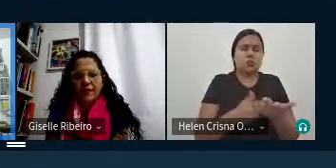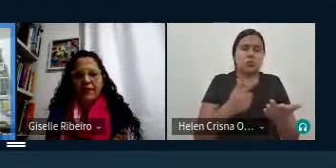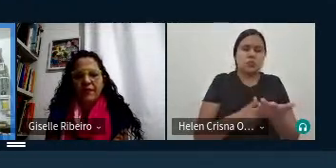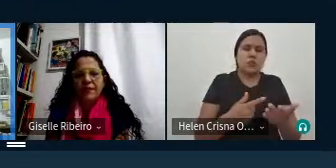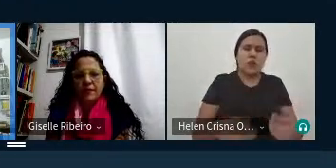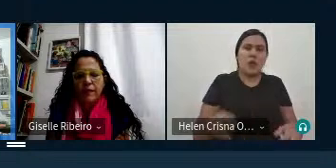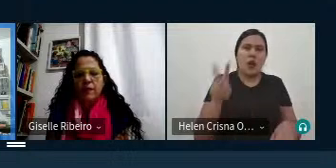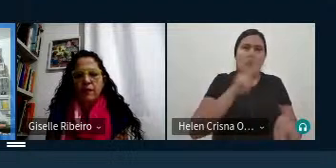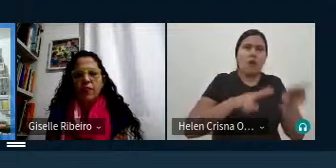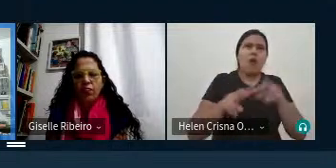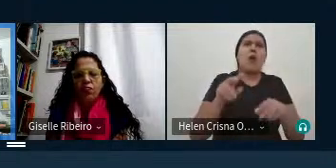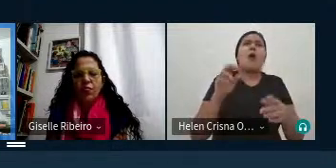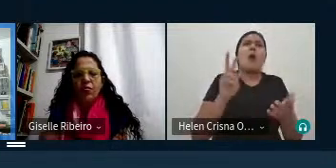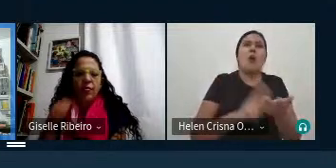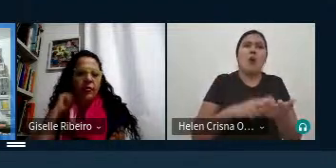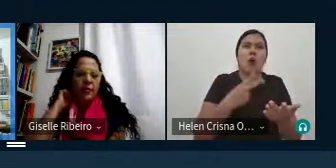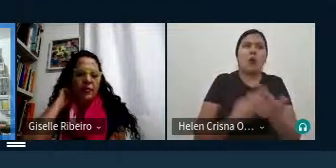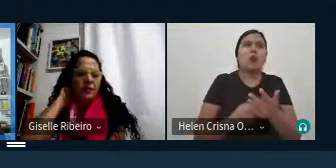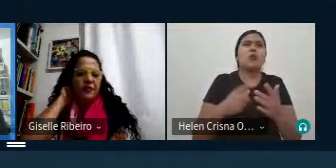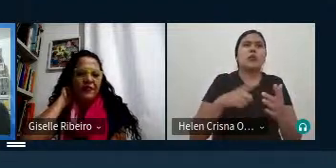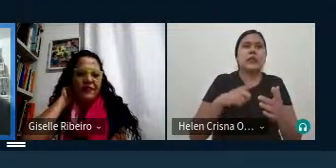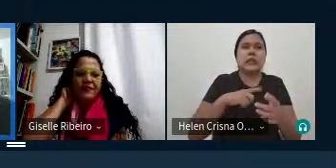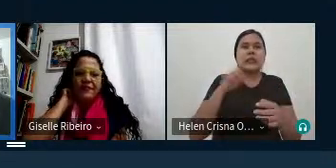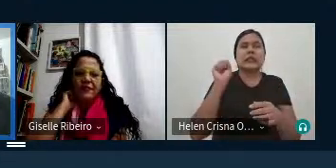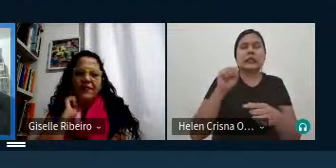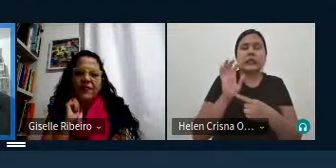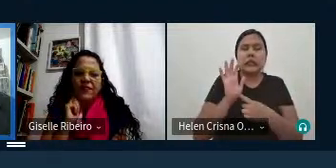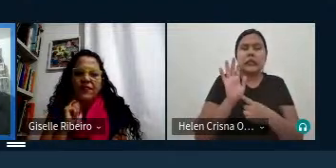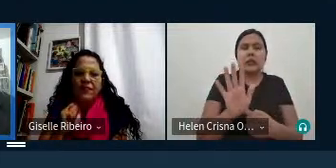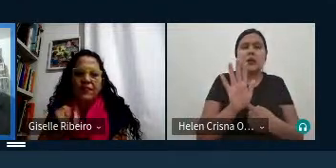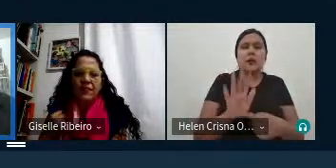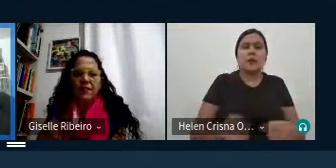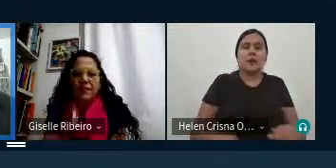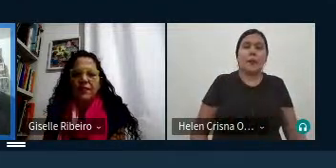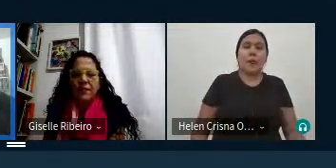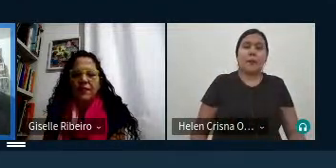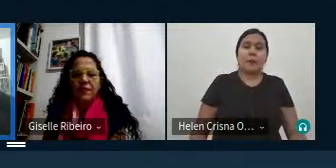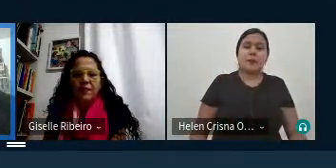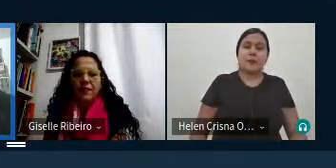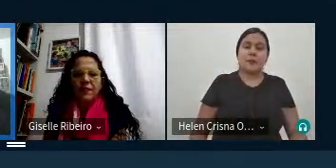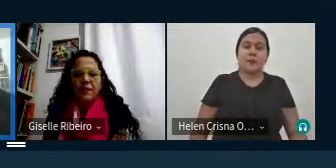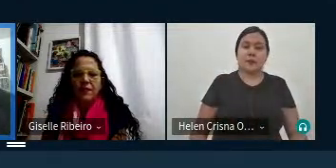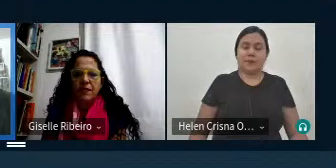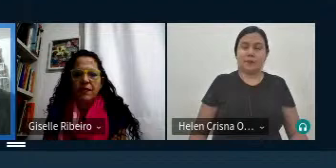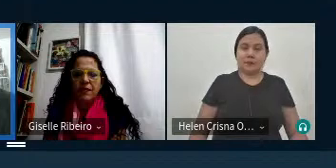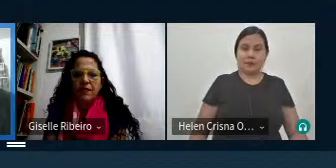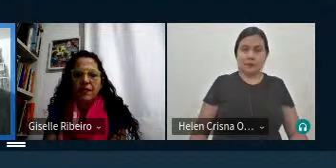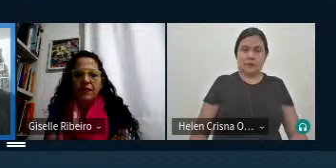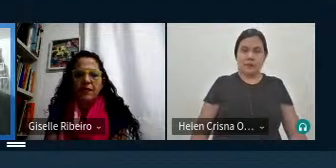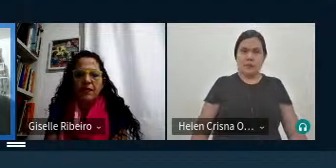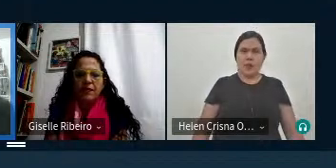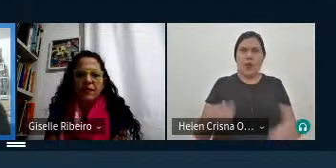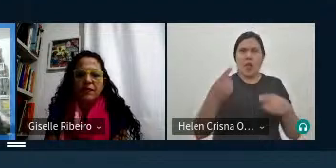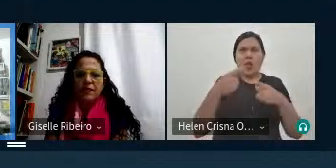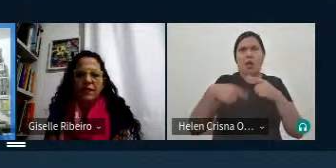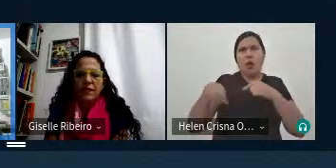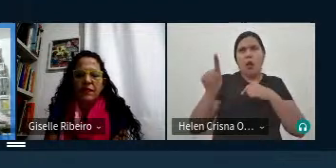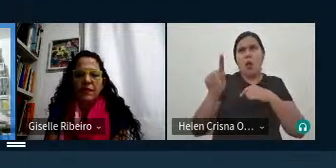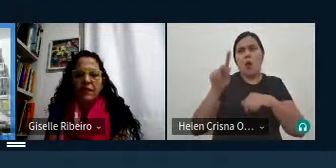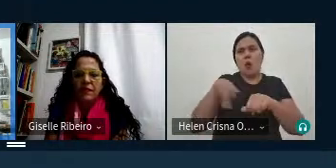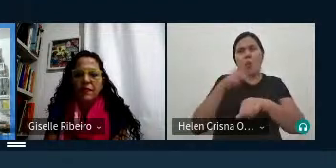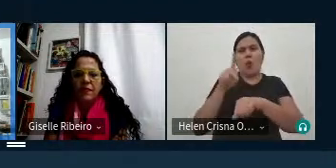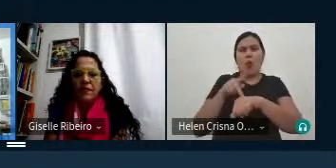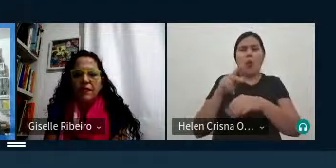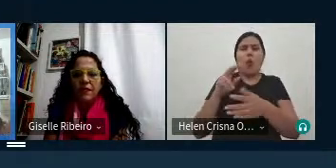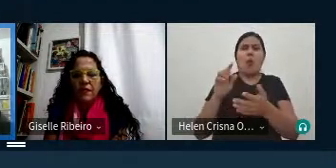visão o tradutor tem sim que aparecer eu não sei eu não sei onde foi que eu vi mas eu fui a um país que as obras